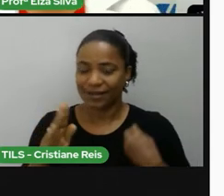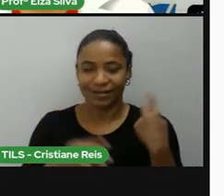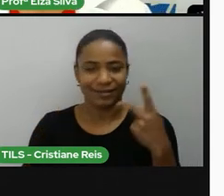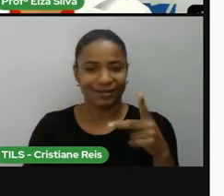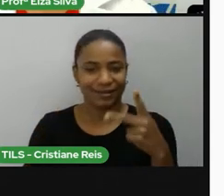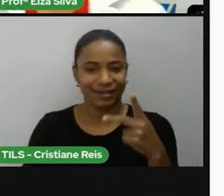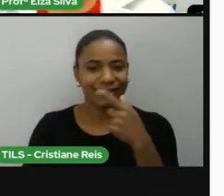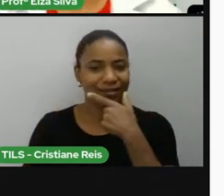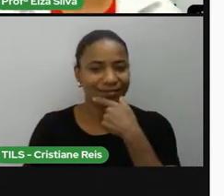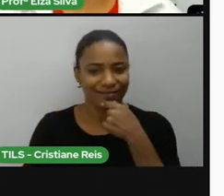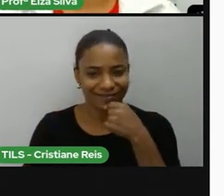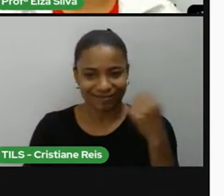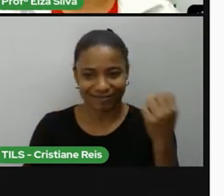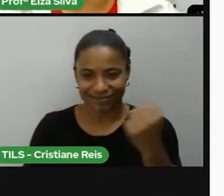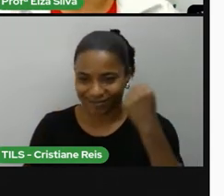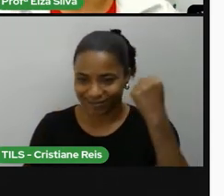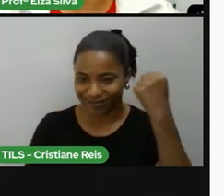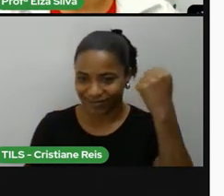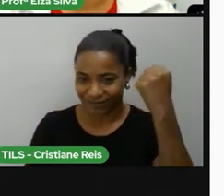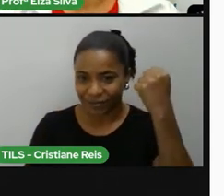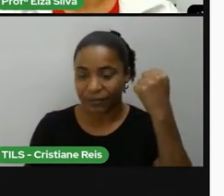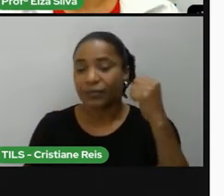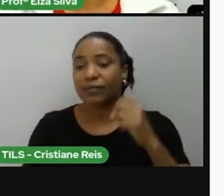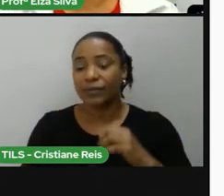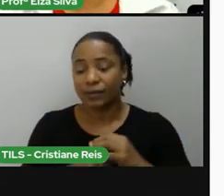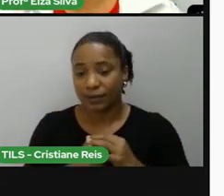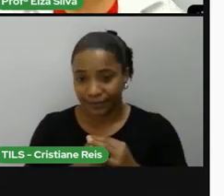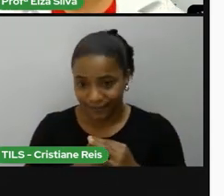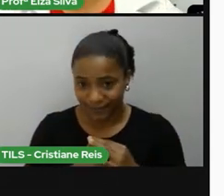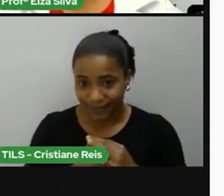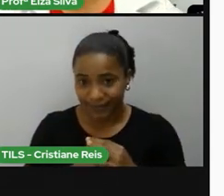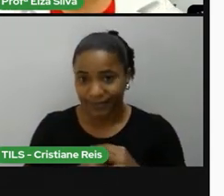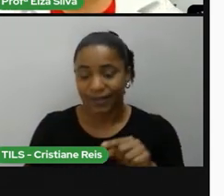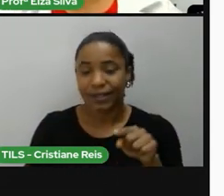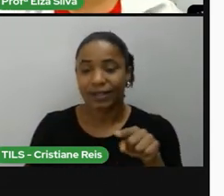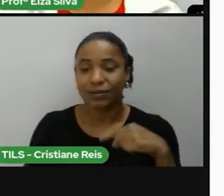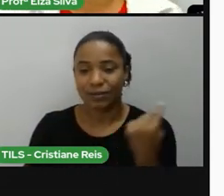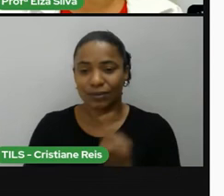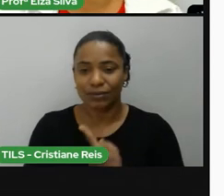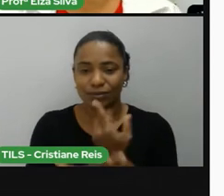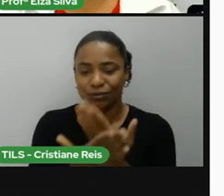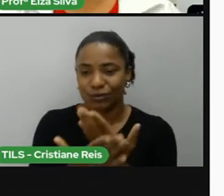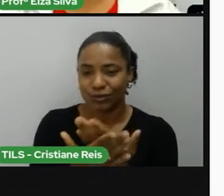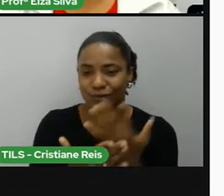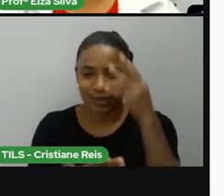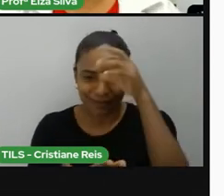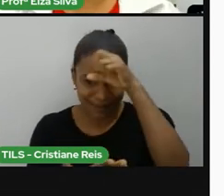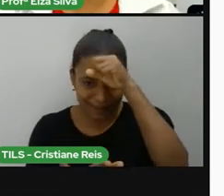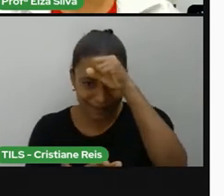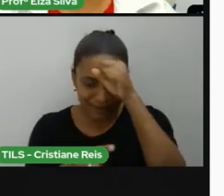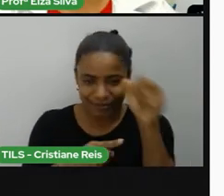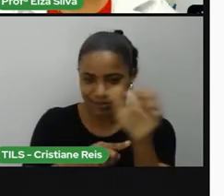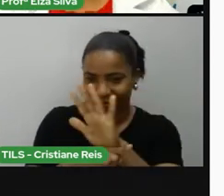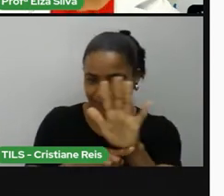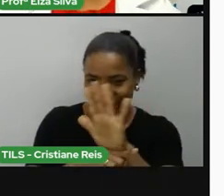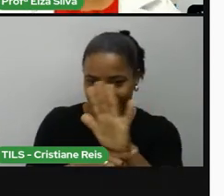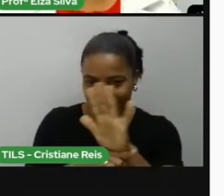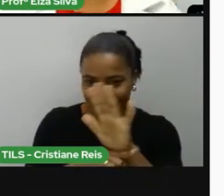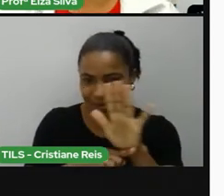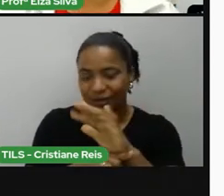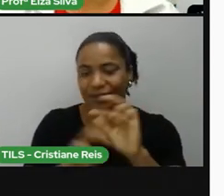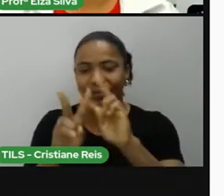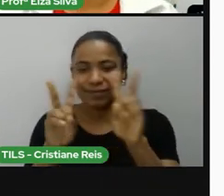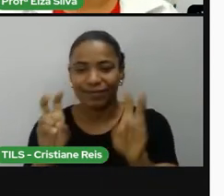trata de informações que nós já estudamos hoje através do vídeo e através do trecho da